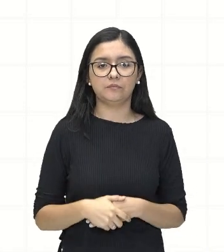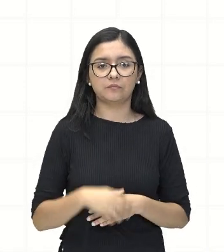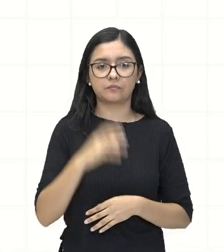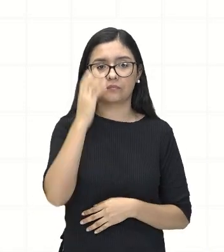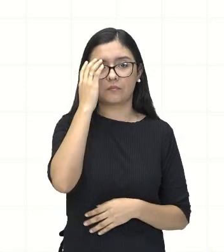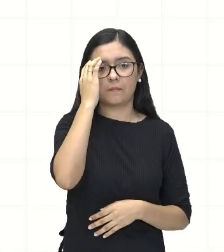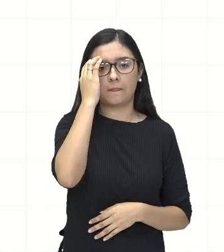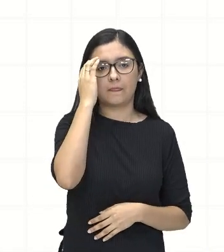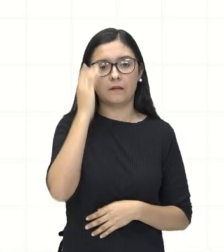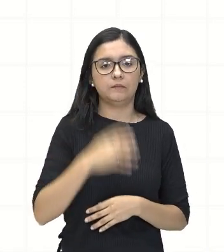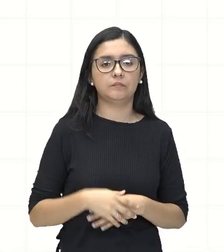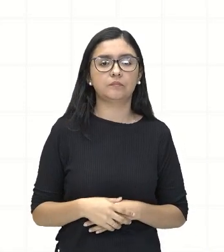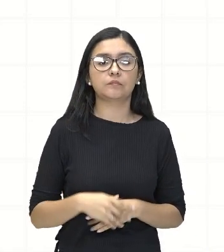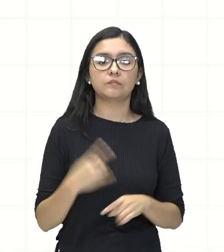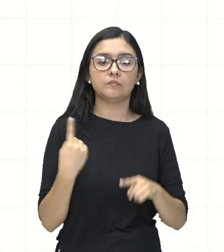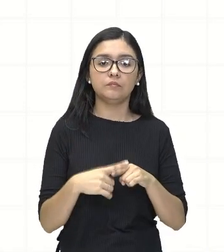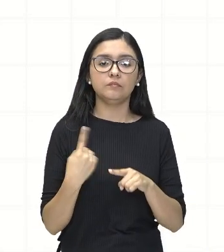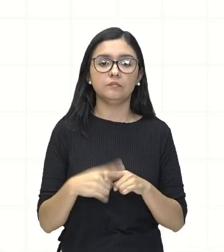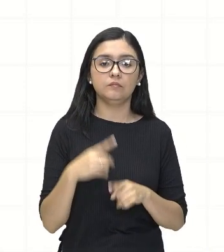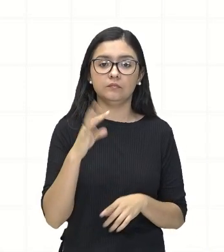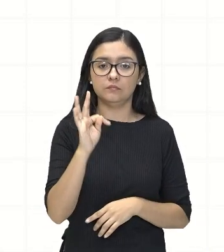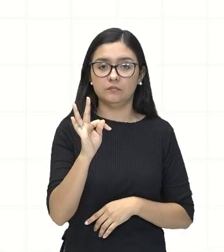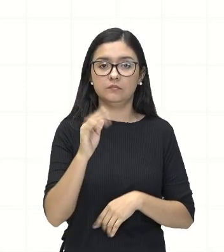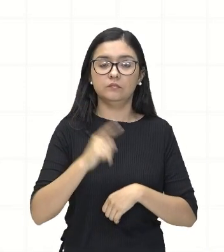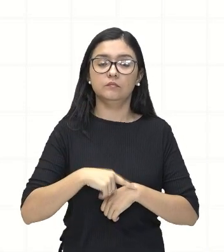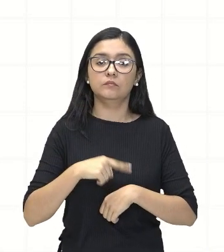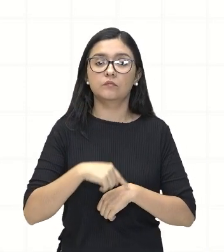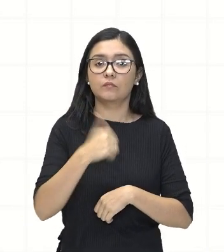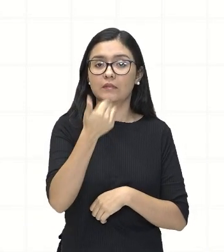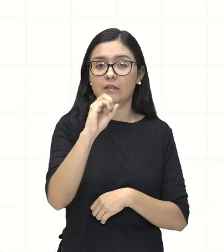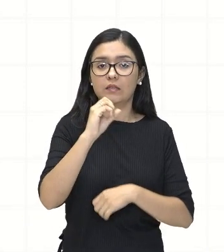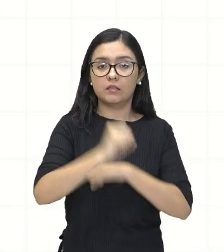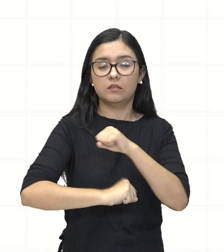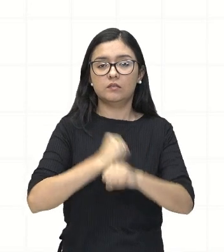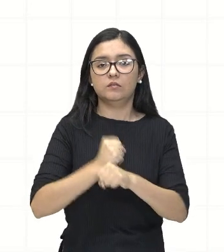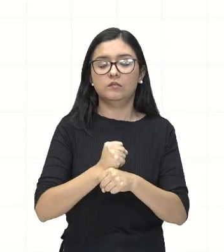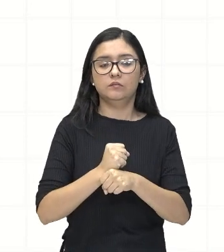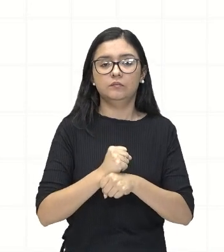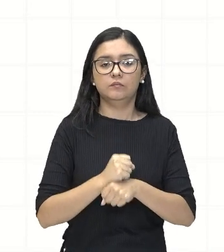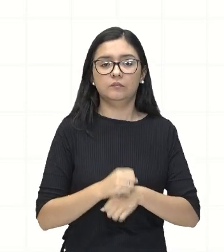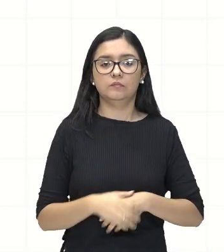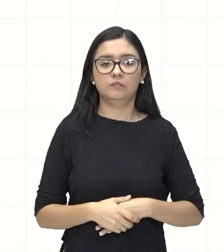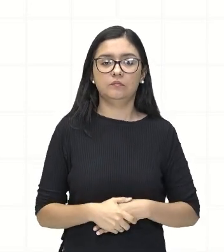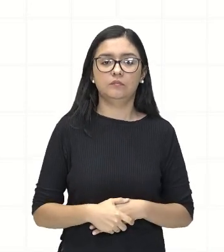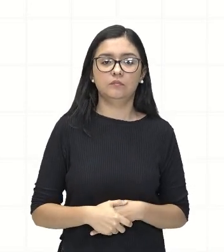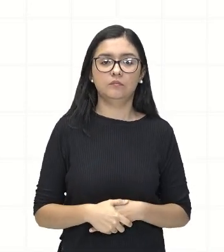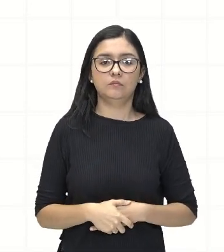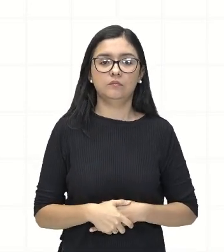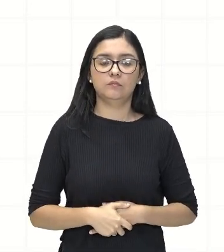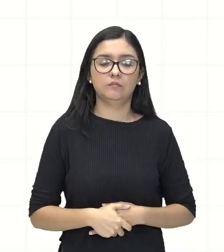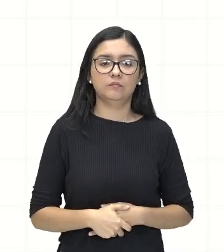Porque o tempo aqui que foi pedido de 10 anos. Tá?